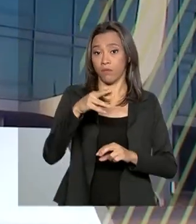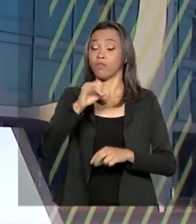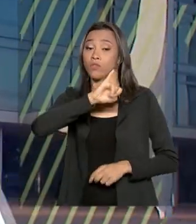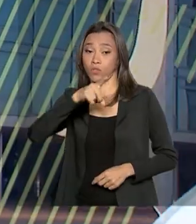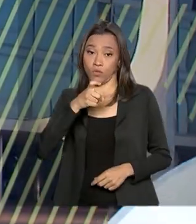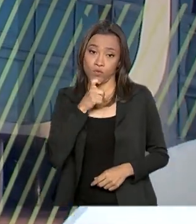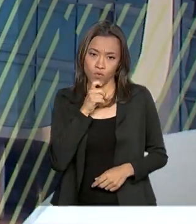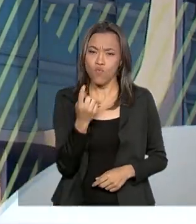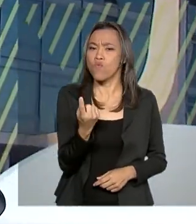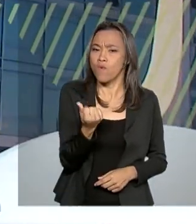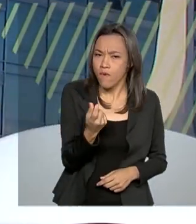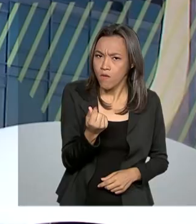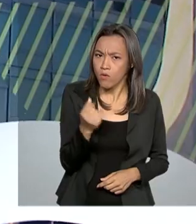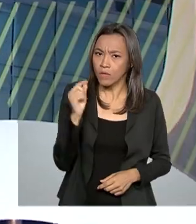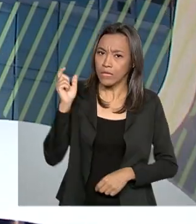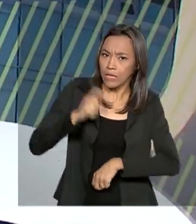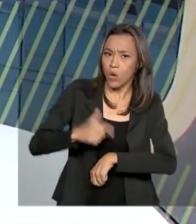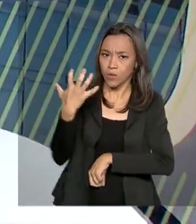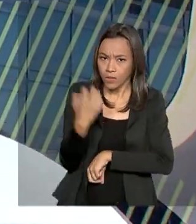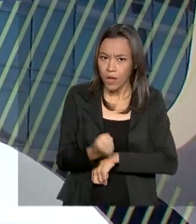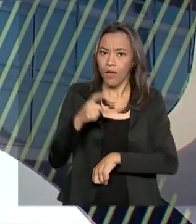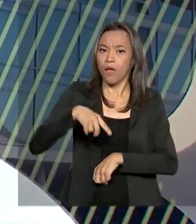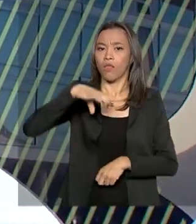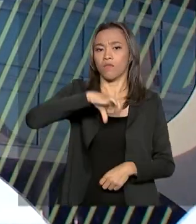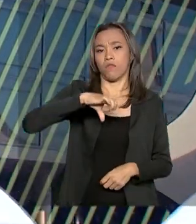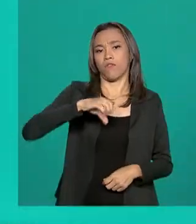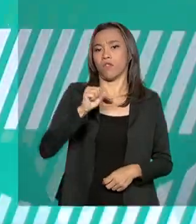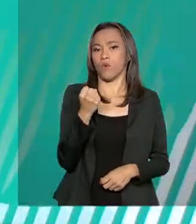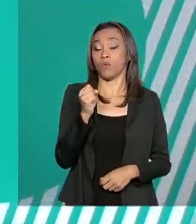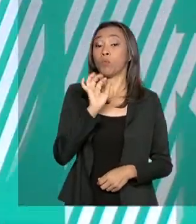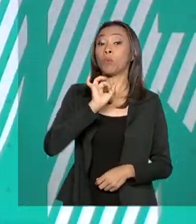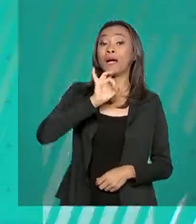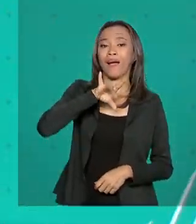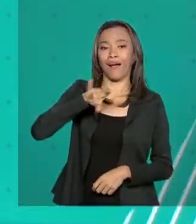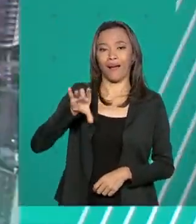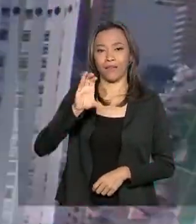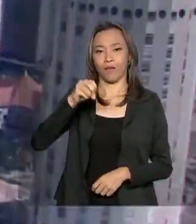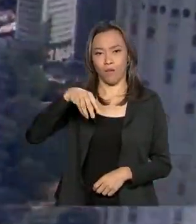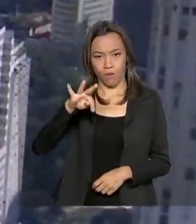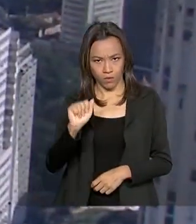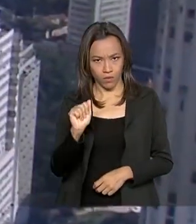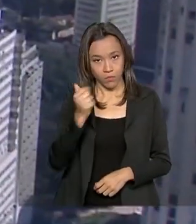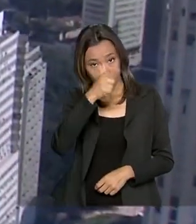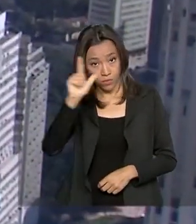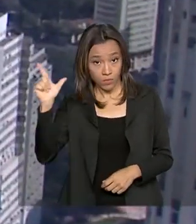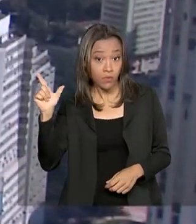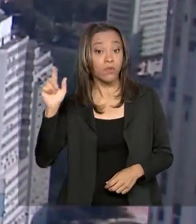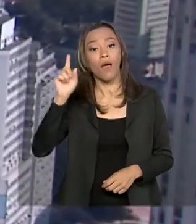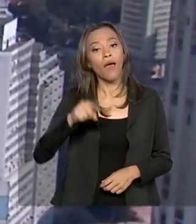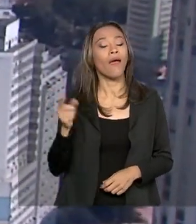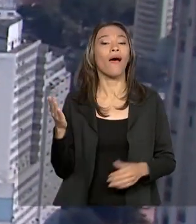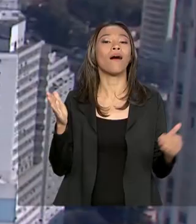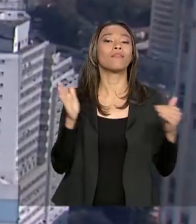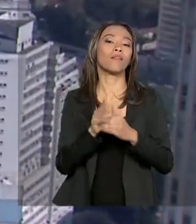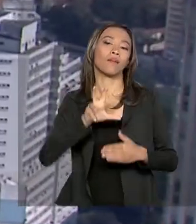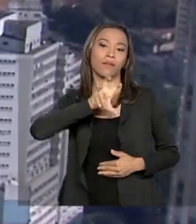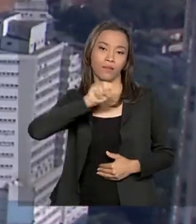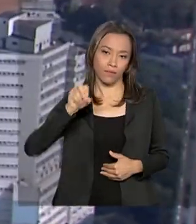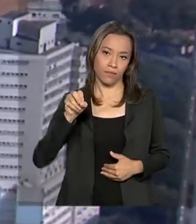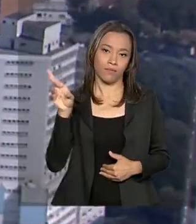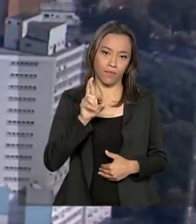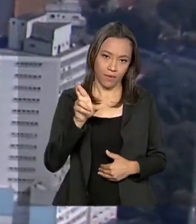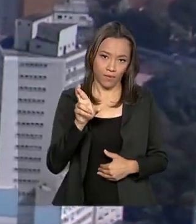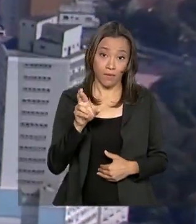o valor do saque imediato será de R$ 998,00 por conta. Para os demais, o saque é de até R$,00.